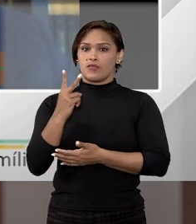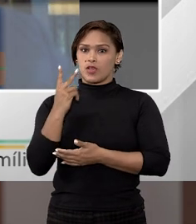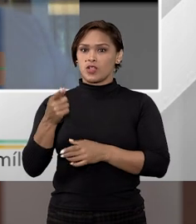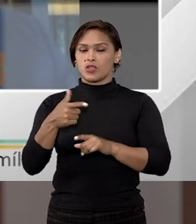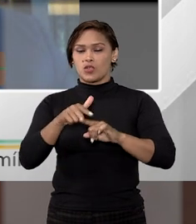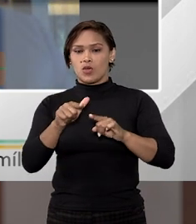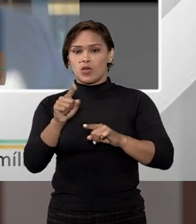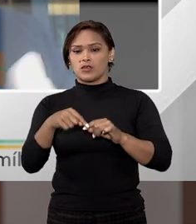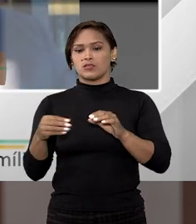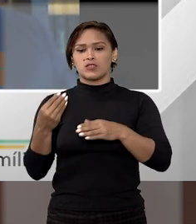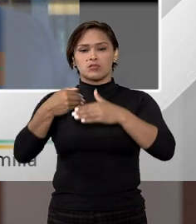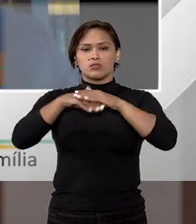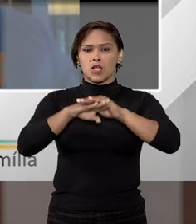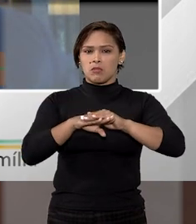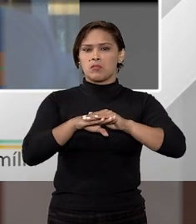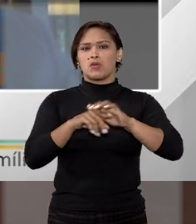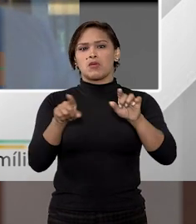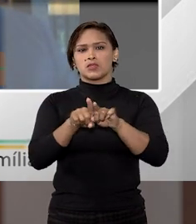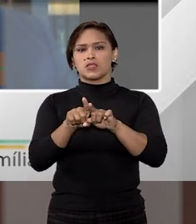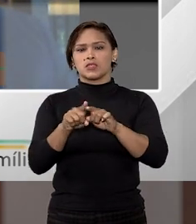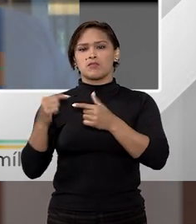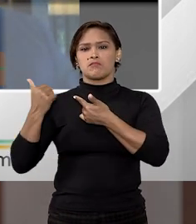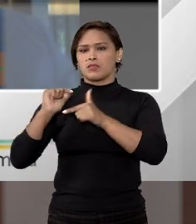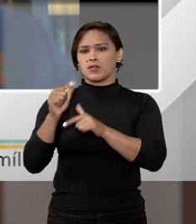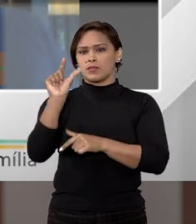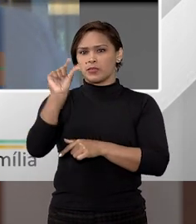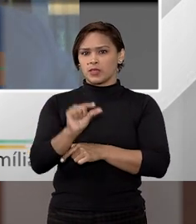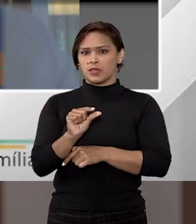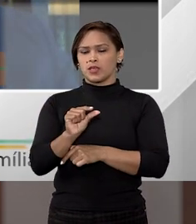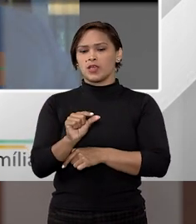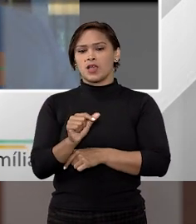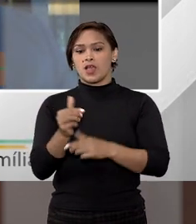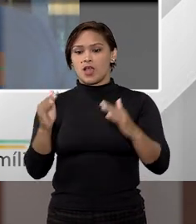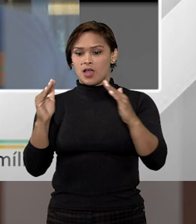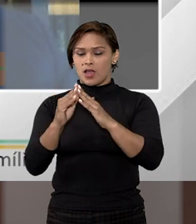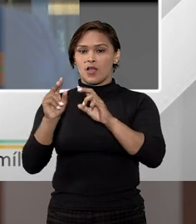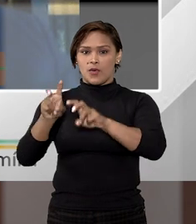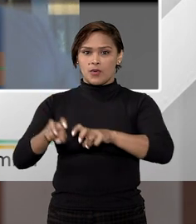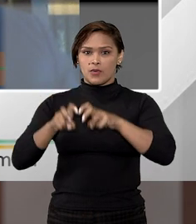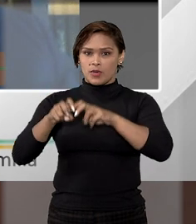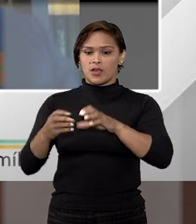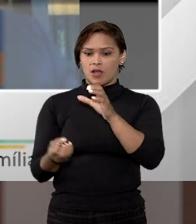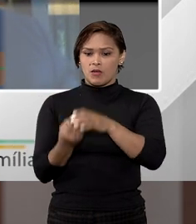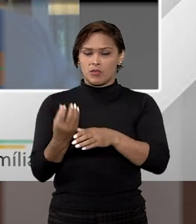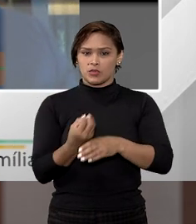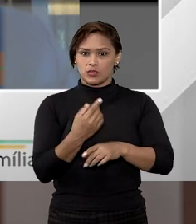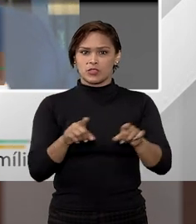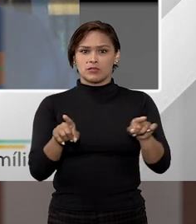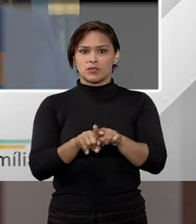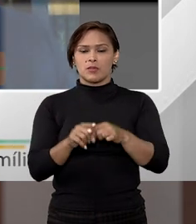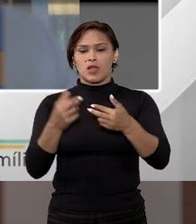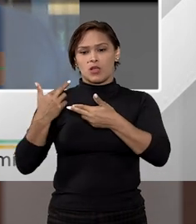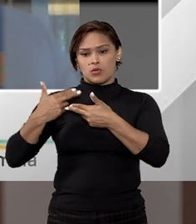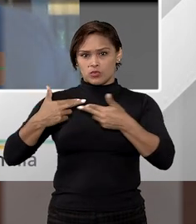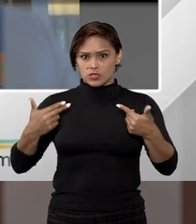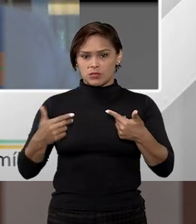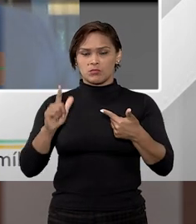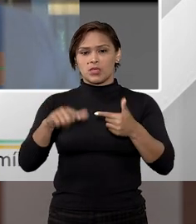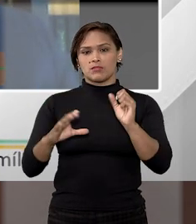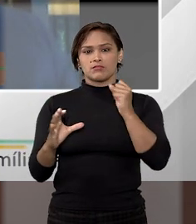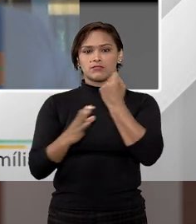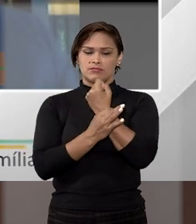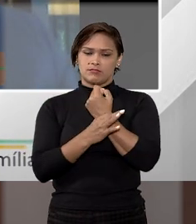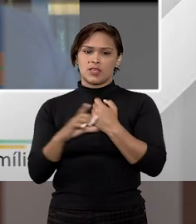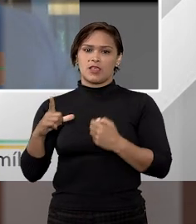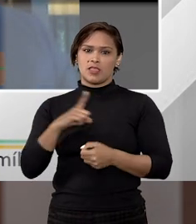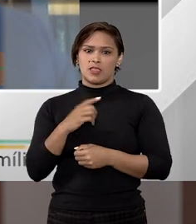e que não se amoldam nesse conceito de patrimônio mínimo, a pequena propriedade rural produtiva, enfim, os bens que garantem